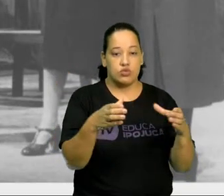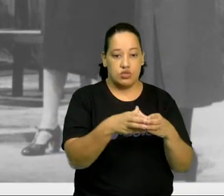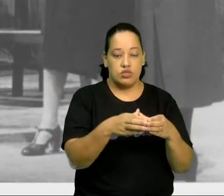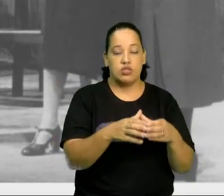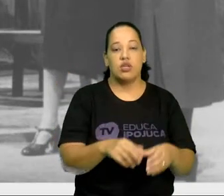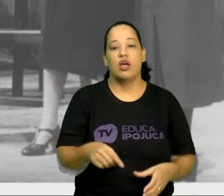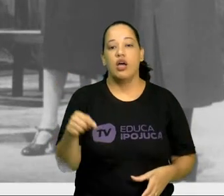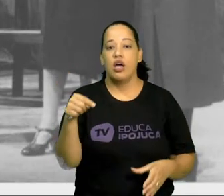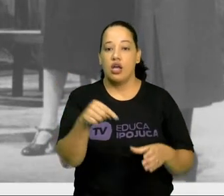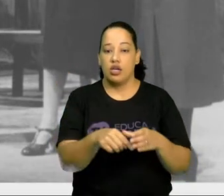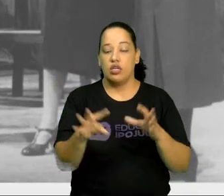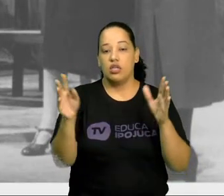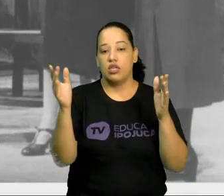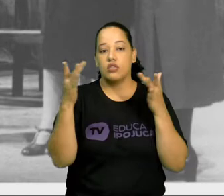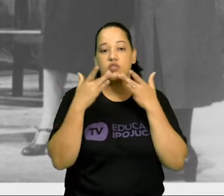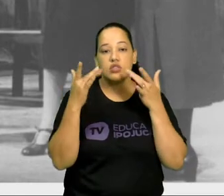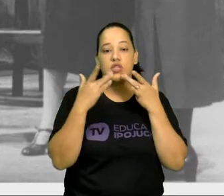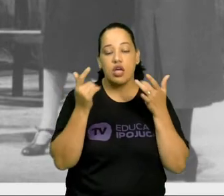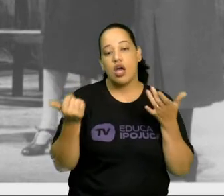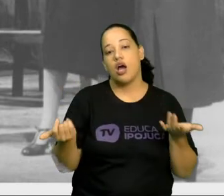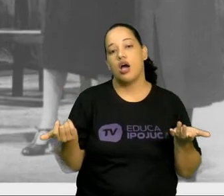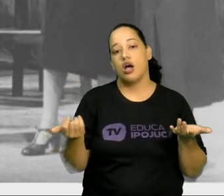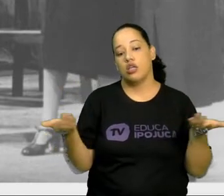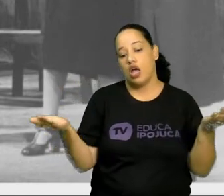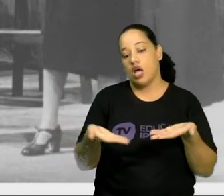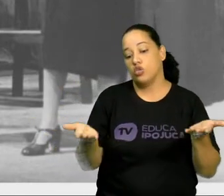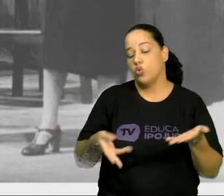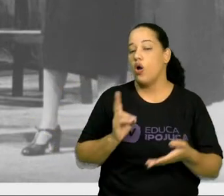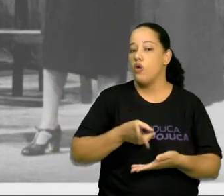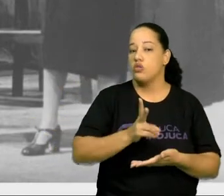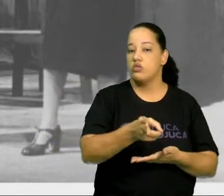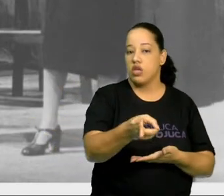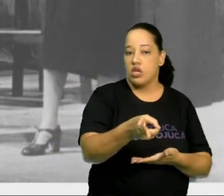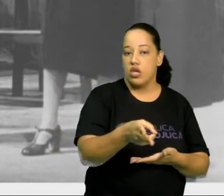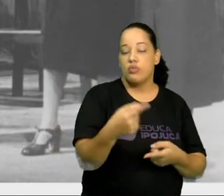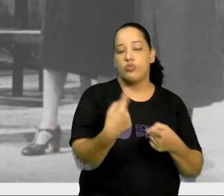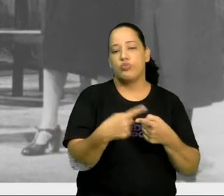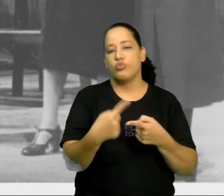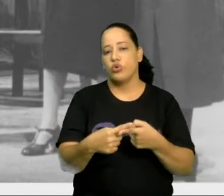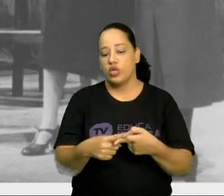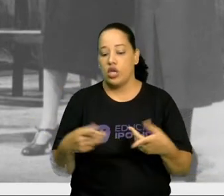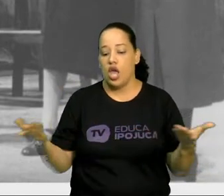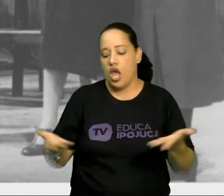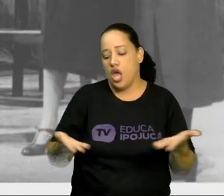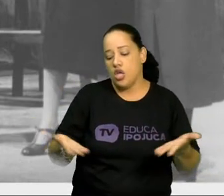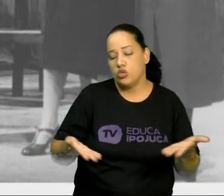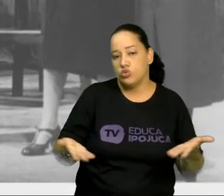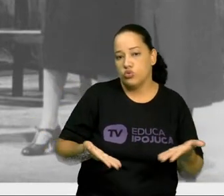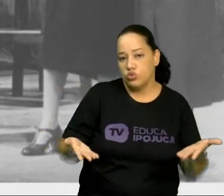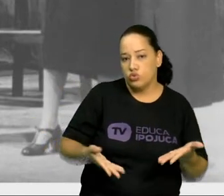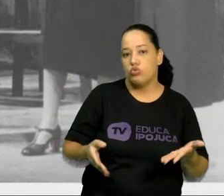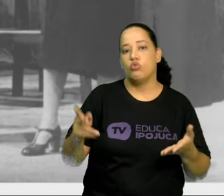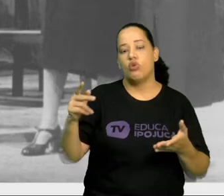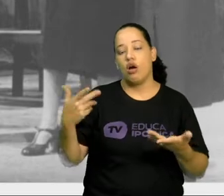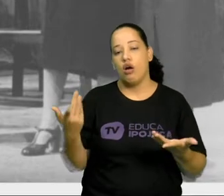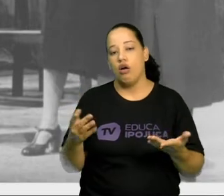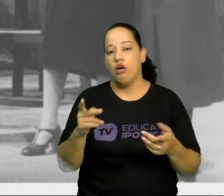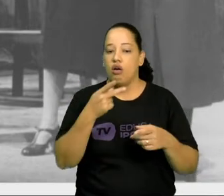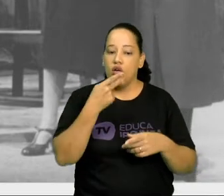e sempre... O teatro de Brecht é sempre atual, porque ele trata de coisas, problemas sociais,